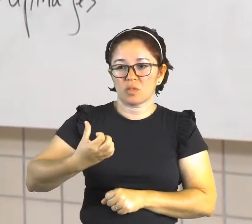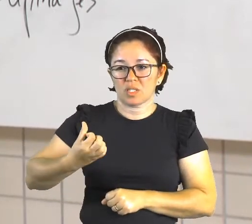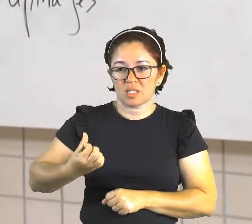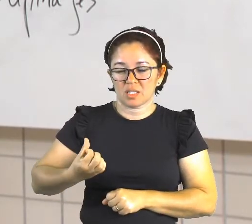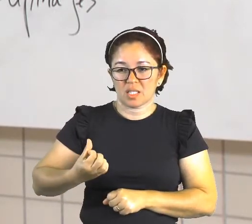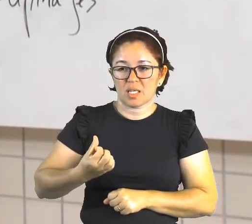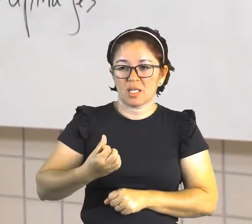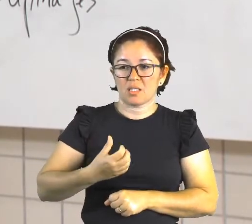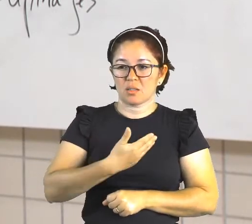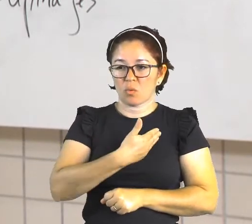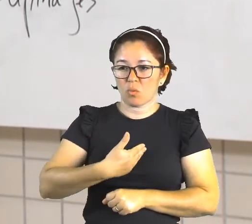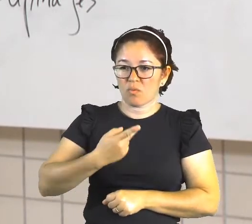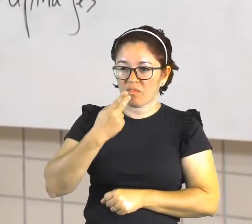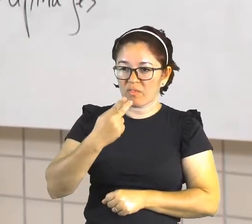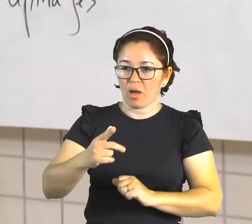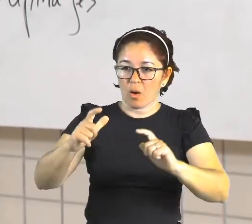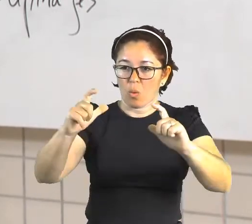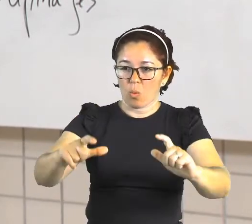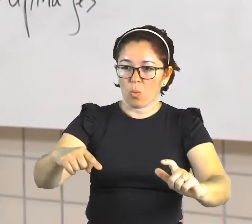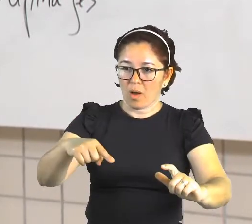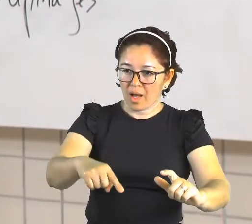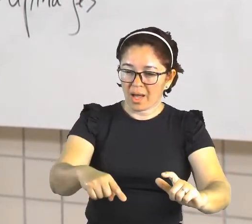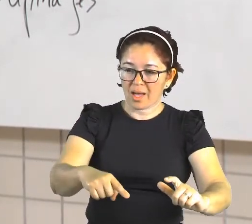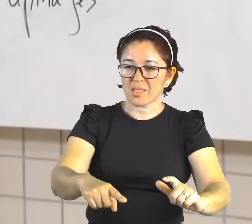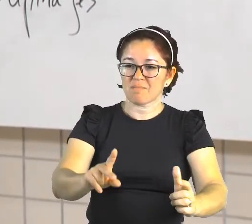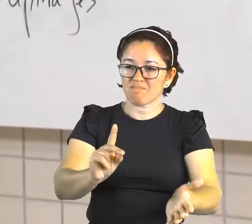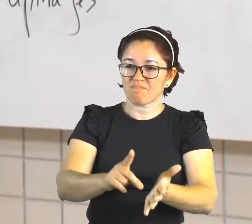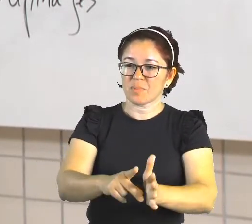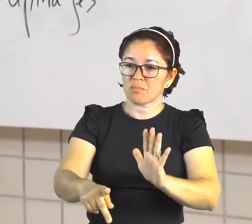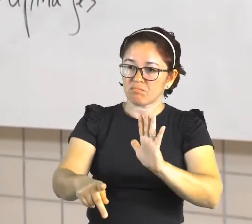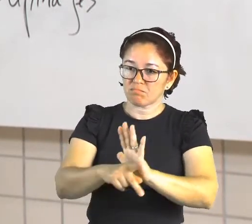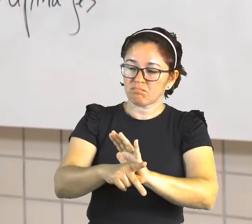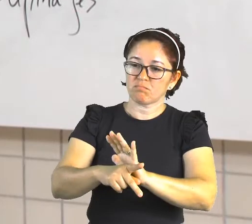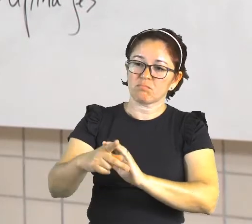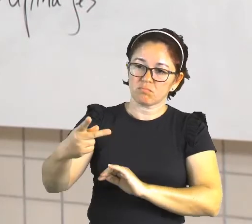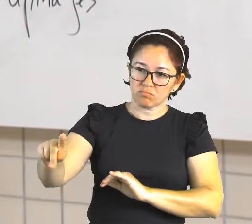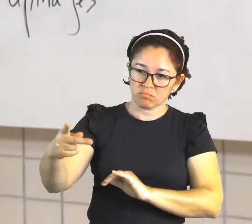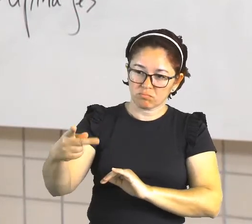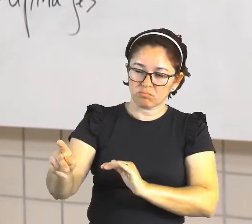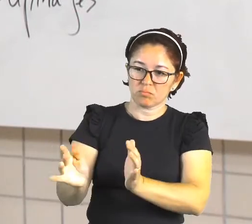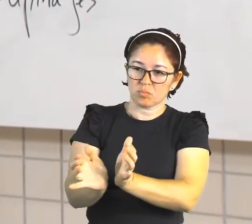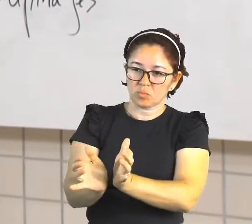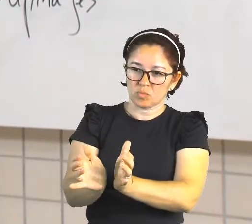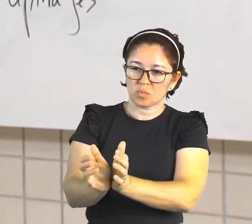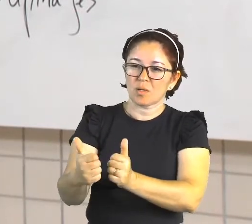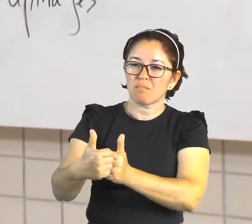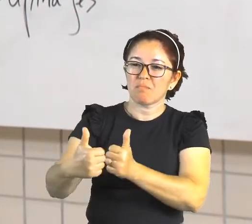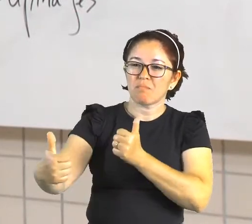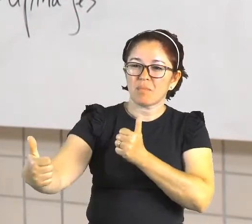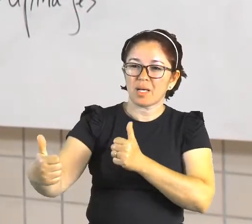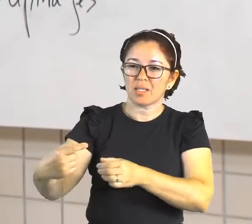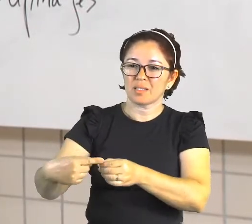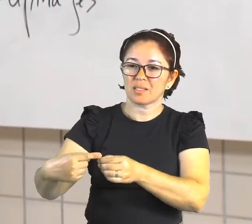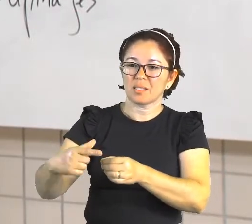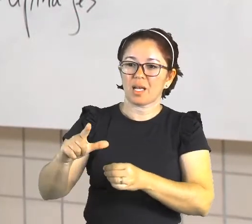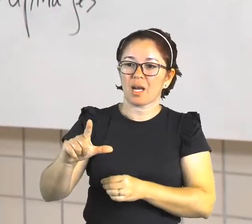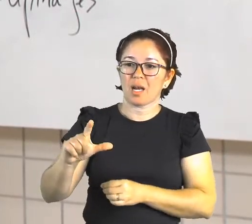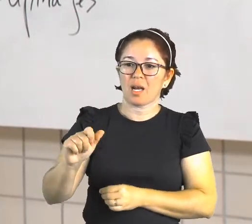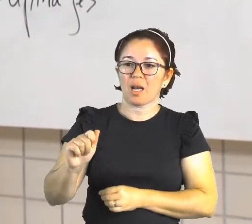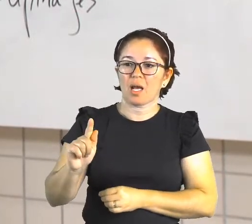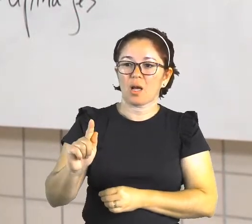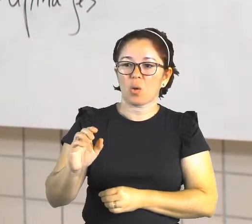Canela. Lá no município de Lagoa da Confusão. Muitos fazendeiros tiveram que ser desapropriados.